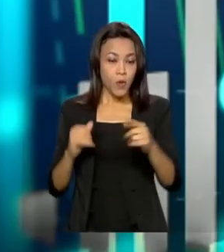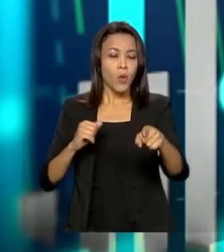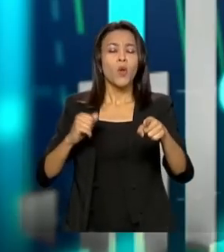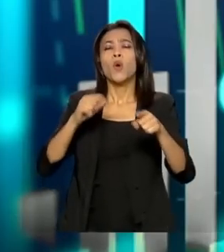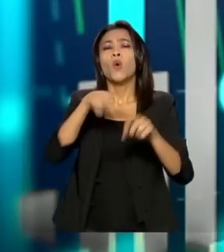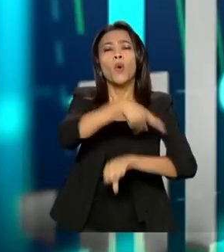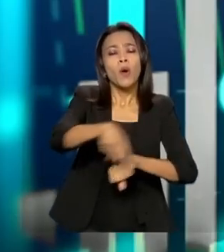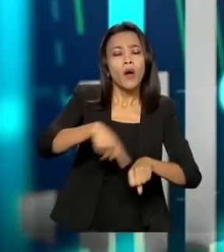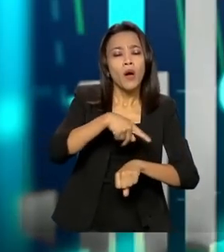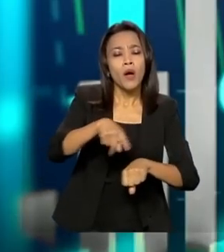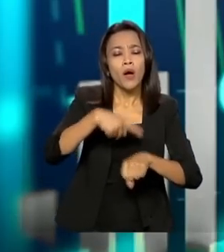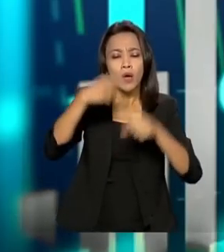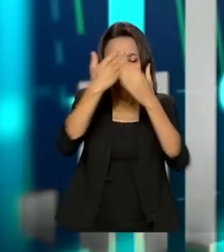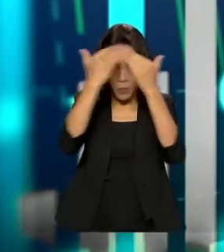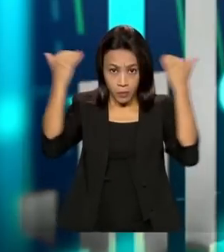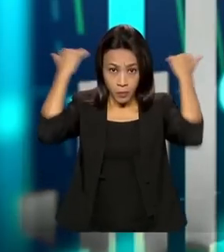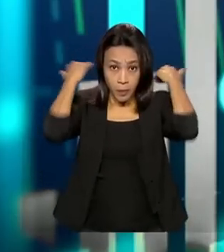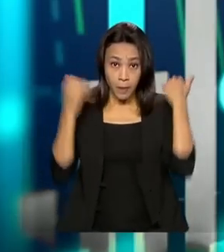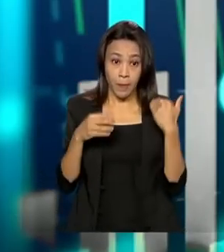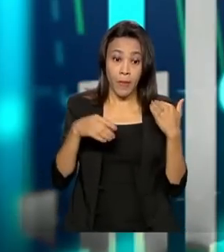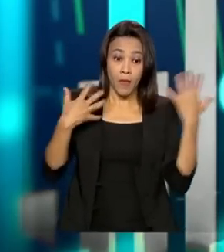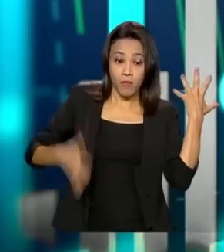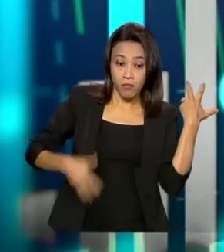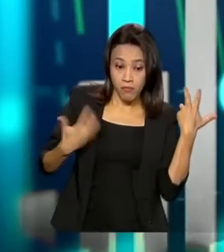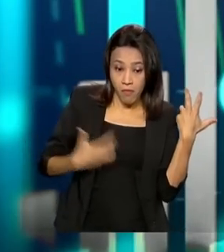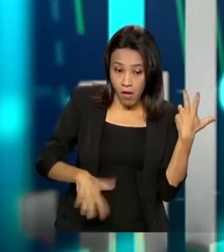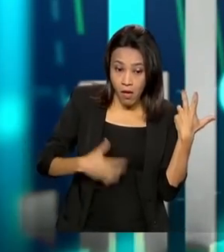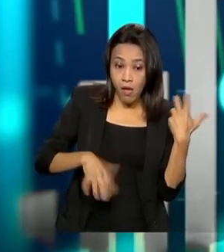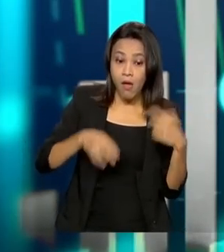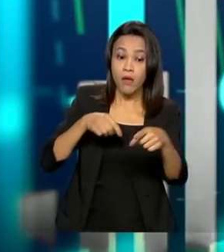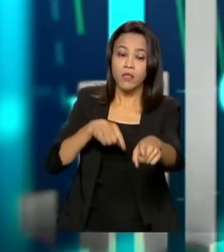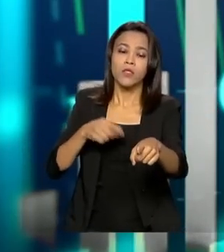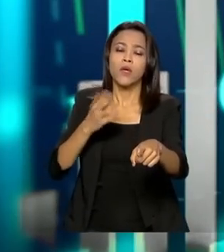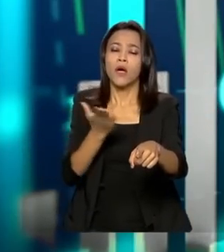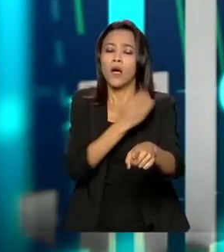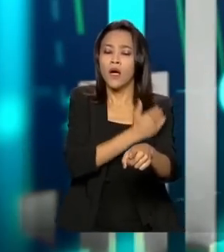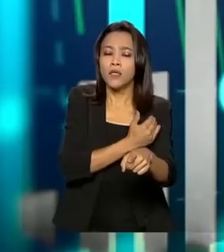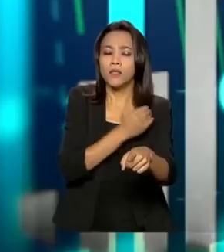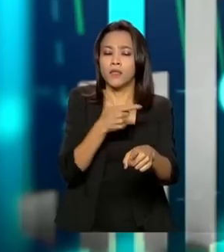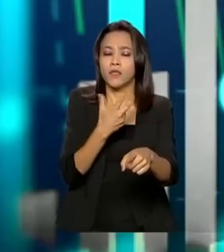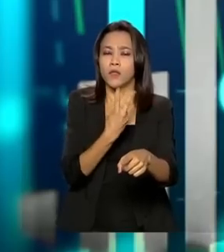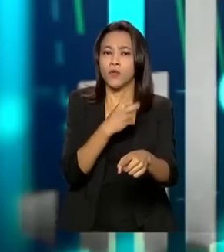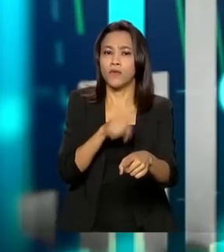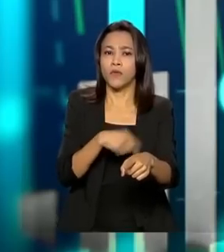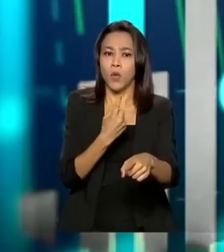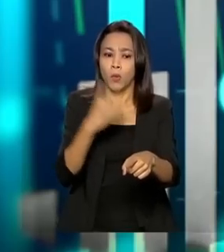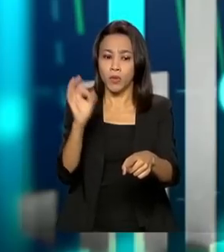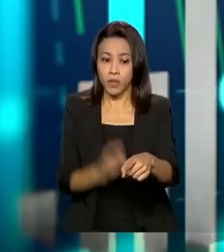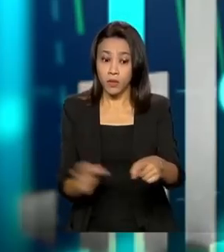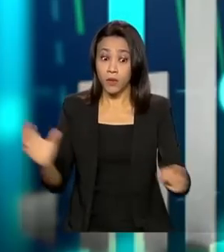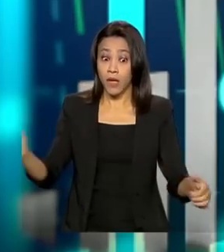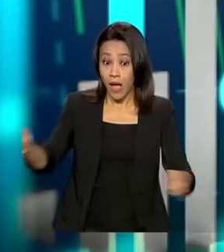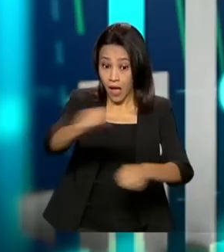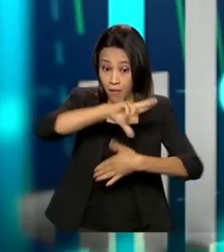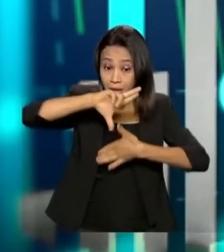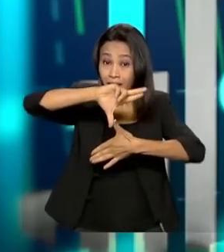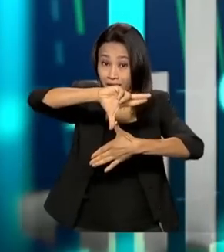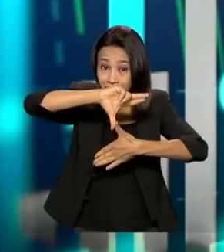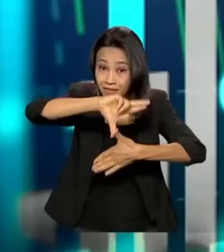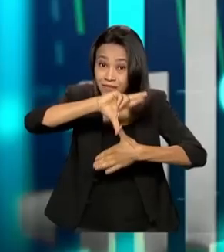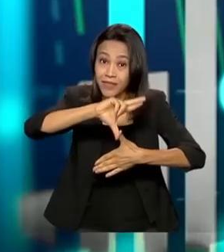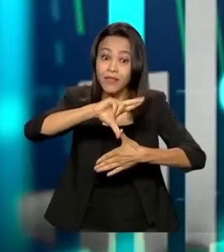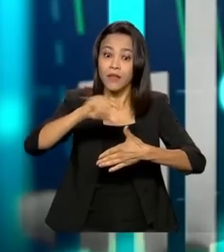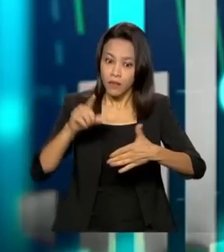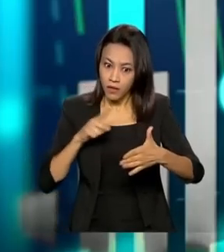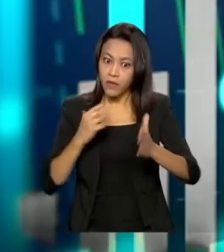foi uma redução da previsão, que estava em 2,4%, para 2,1%. A América Latina como um todo teve um crescimento